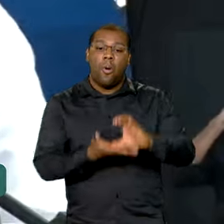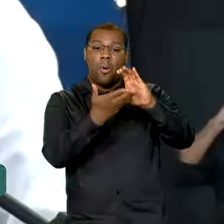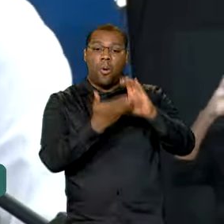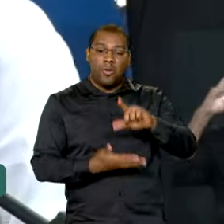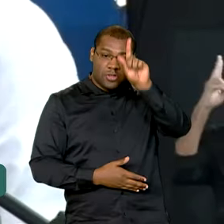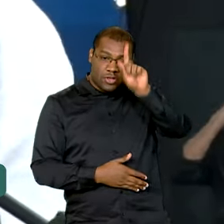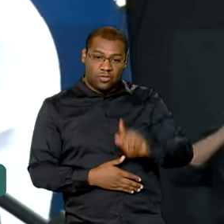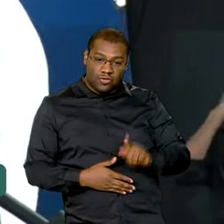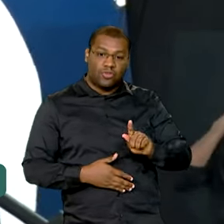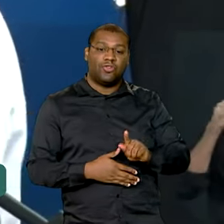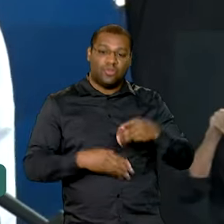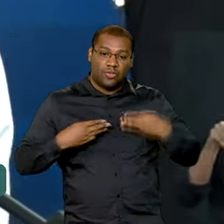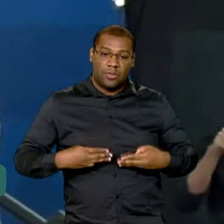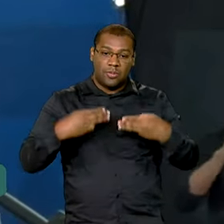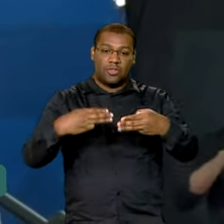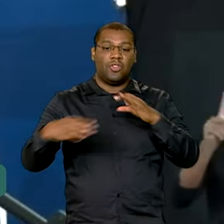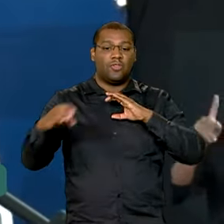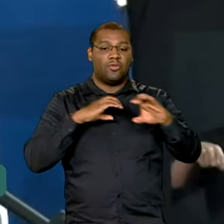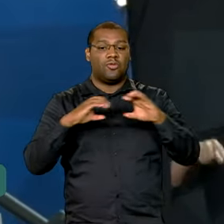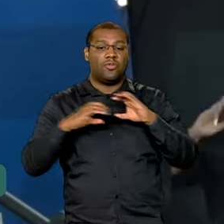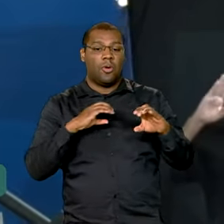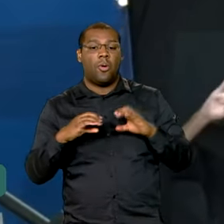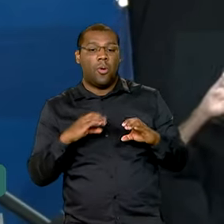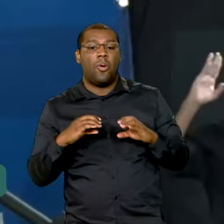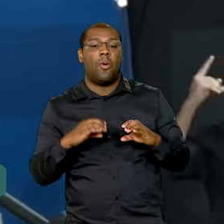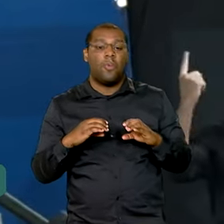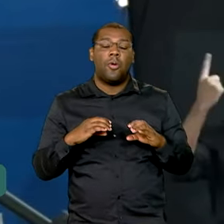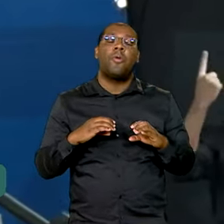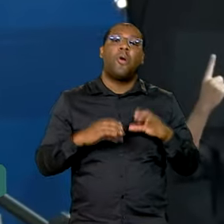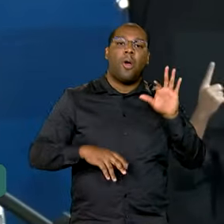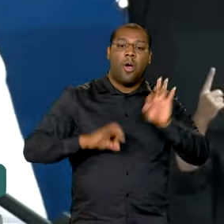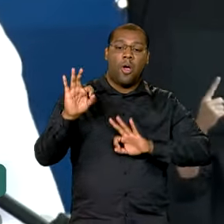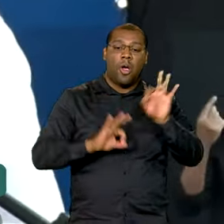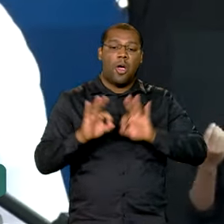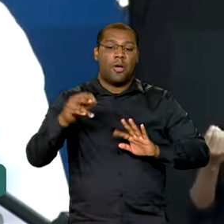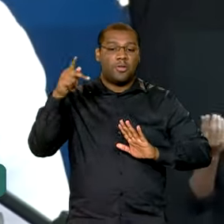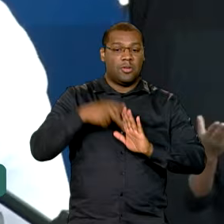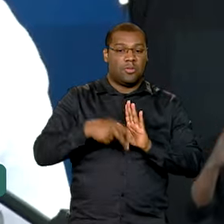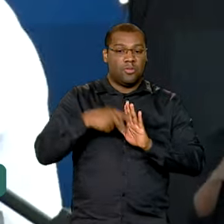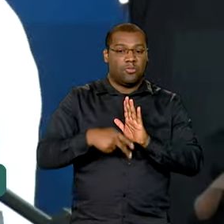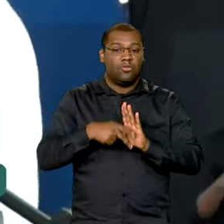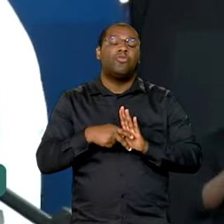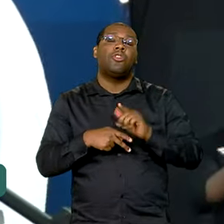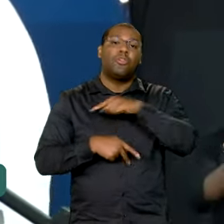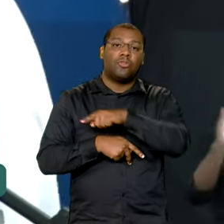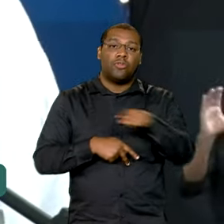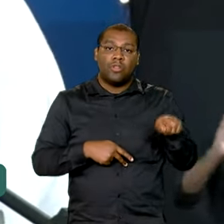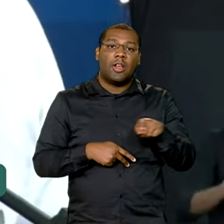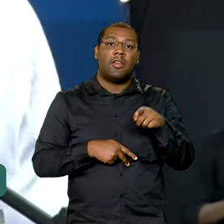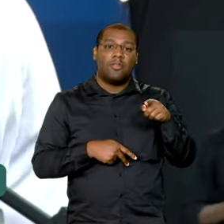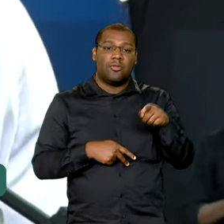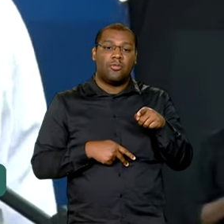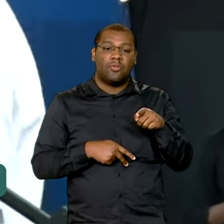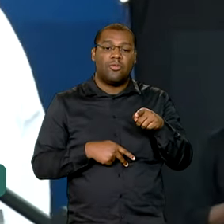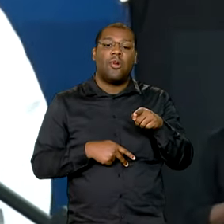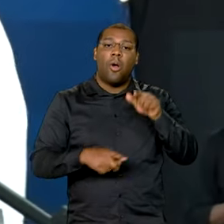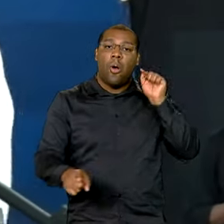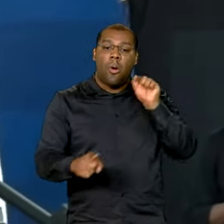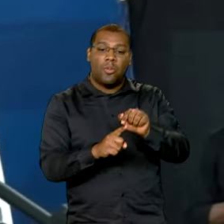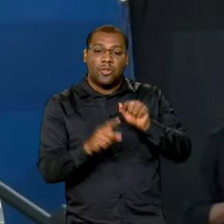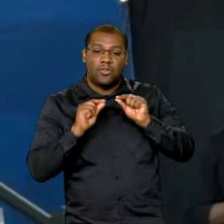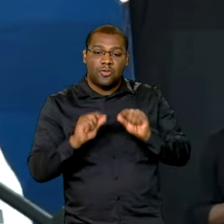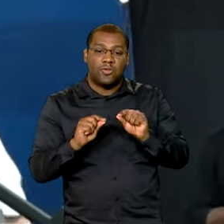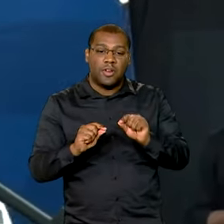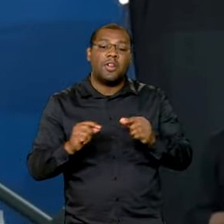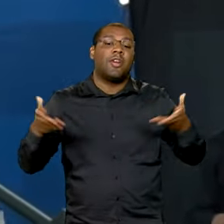projetos tivessem prioridade no acesso a esses recursos. E foi daí que nós conseguimos